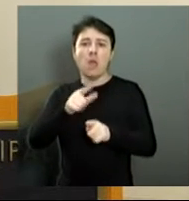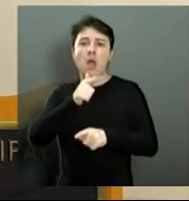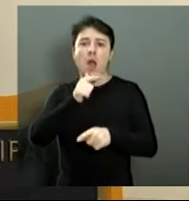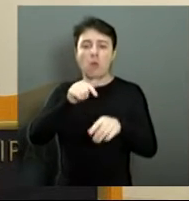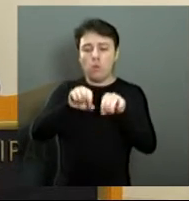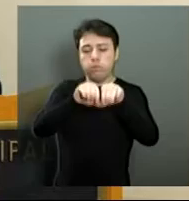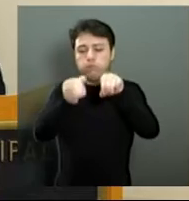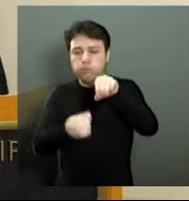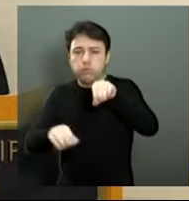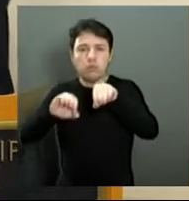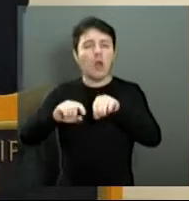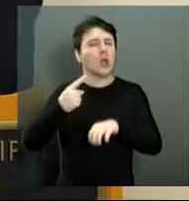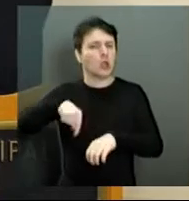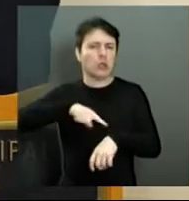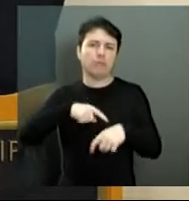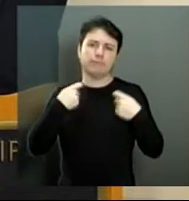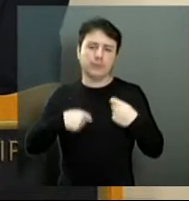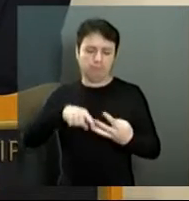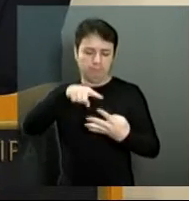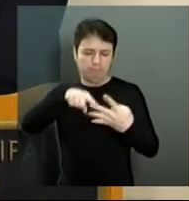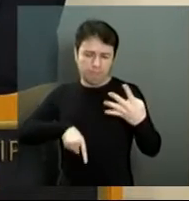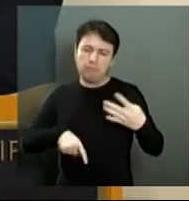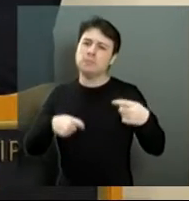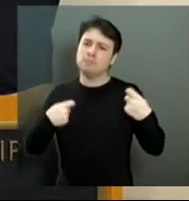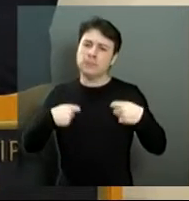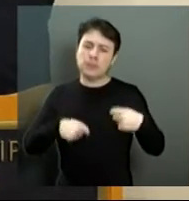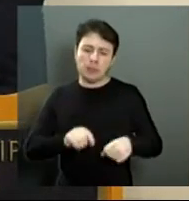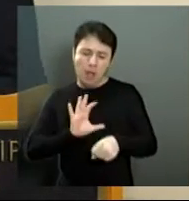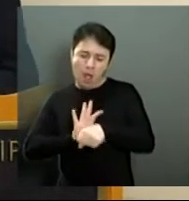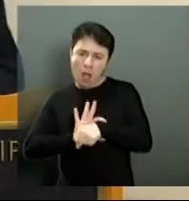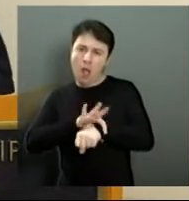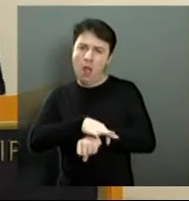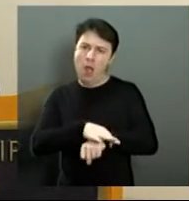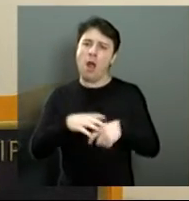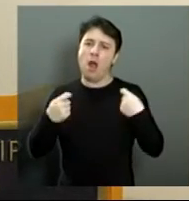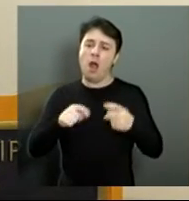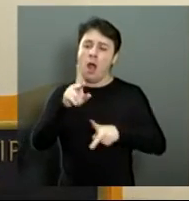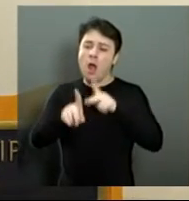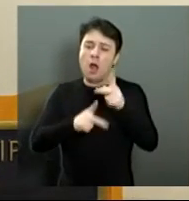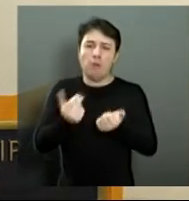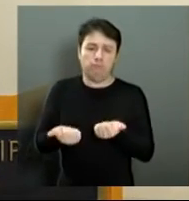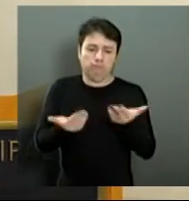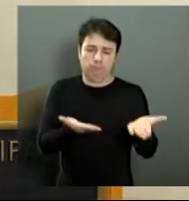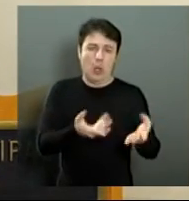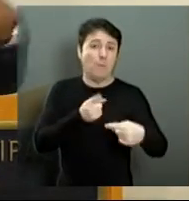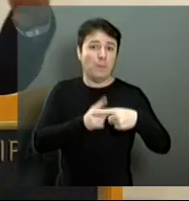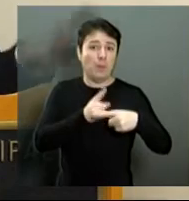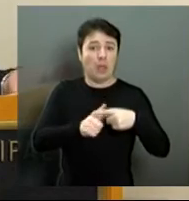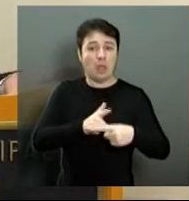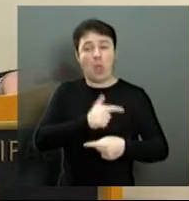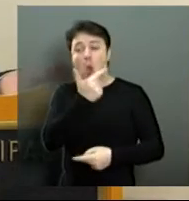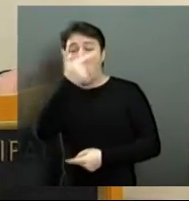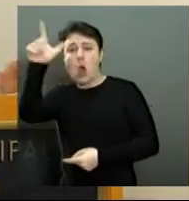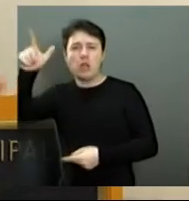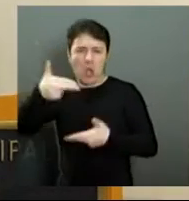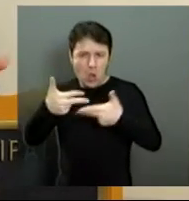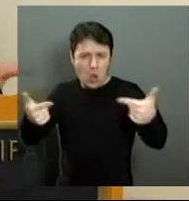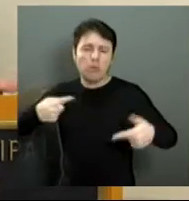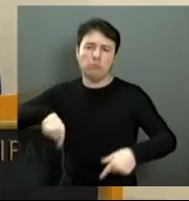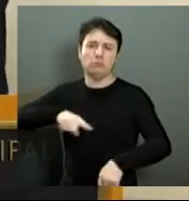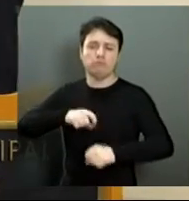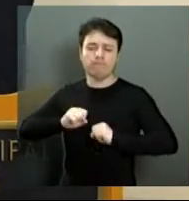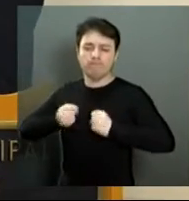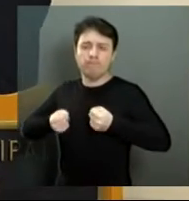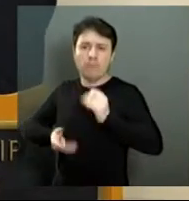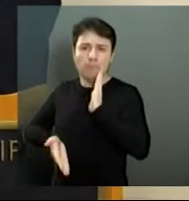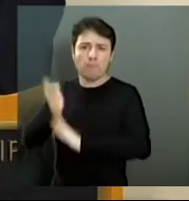precisamos, os serviços essenciais que sejam realmente garantidos à nossa população, porque o resto realmente nós corremos atrás e são